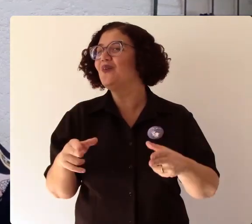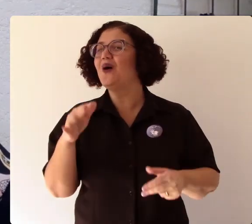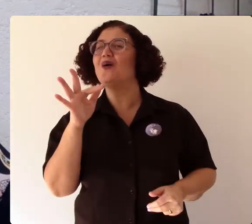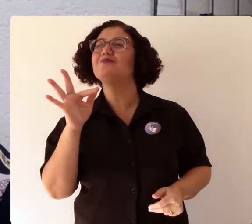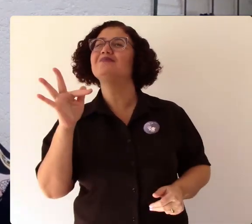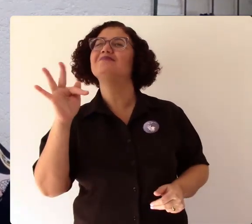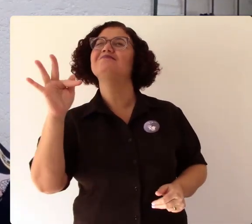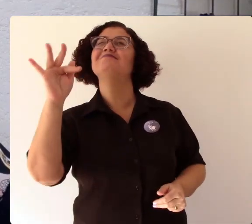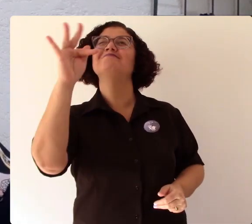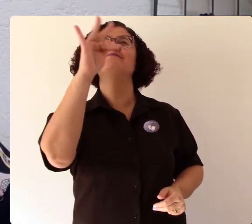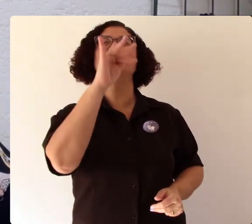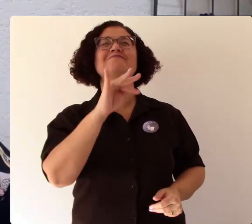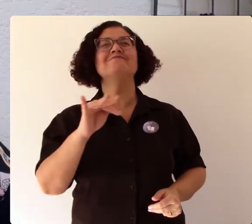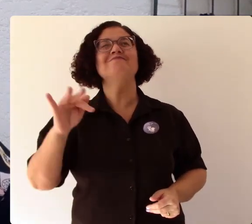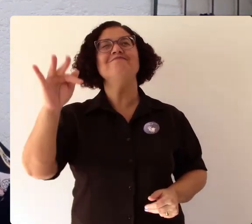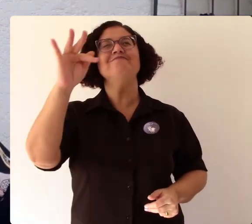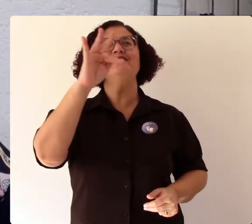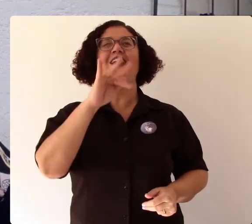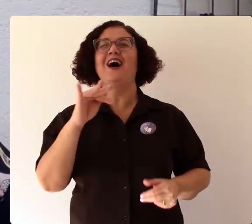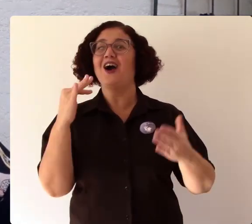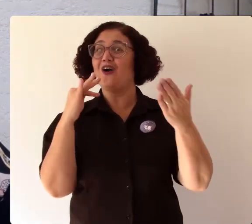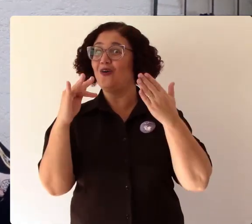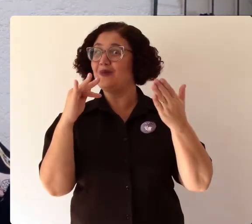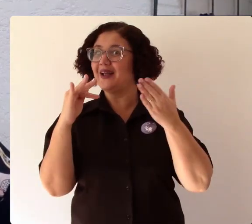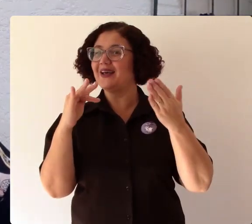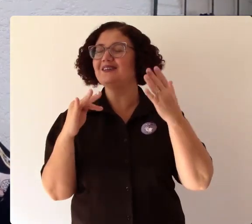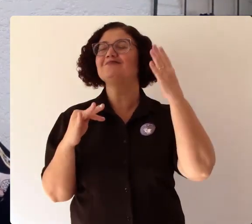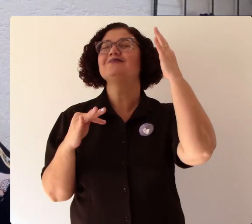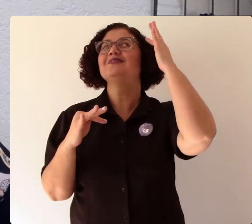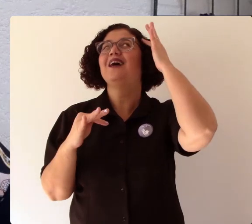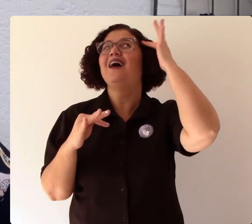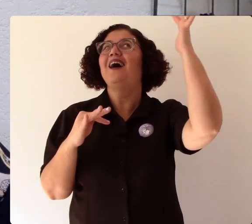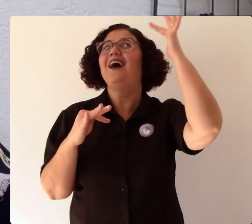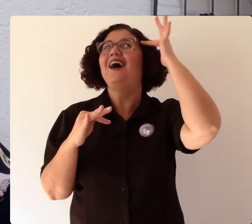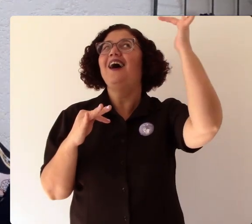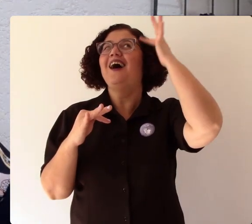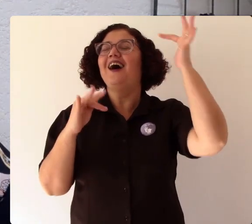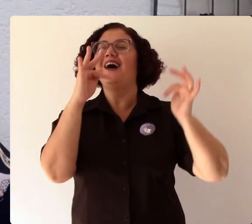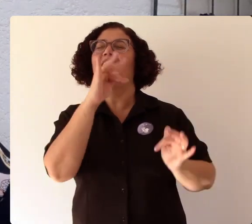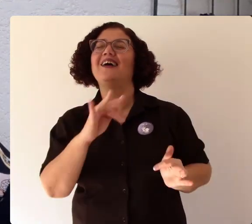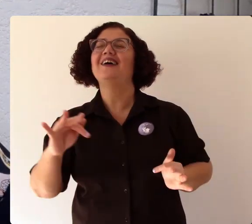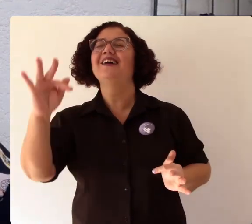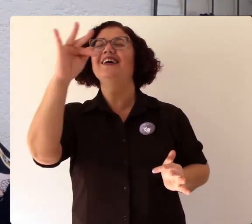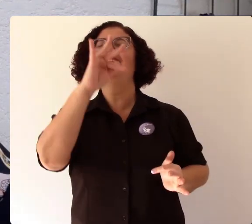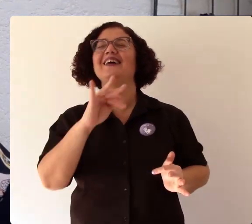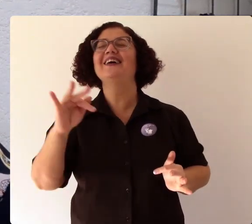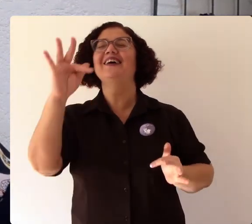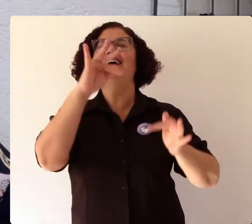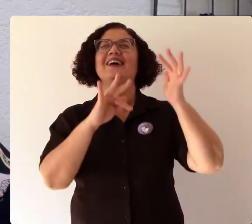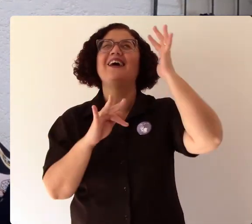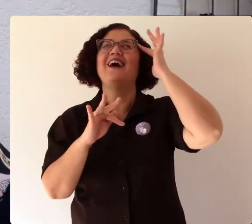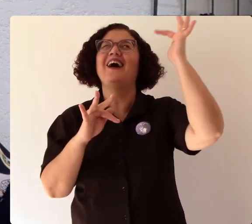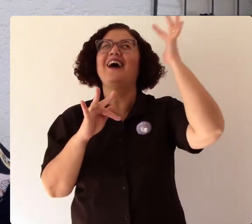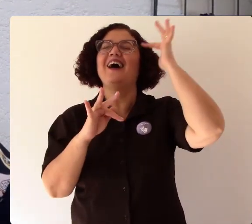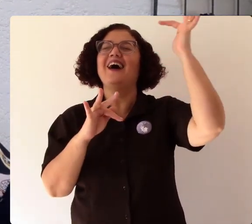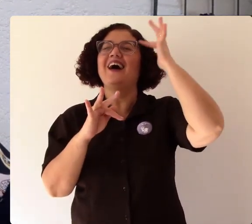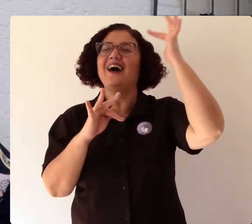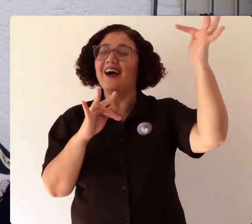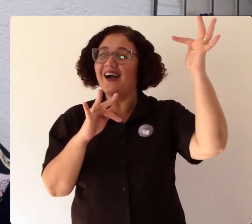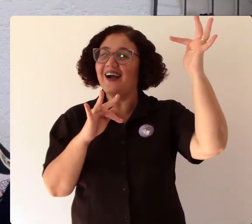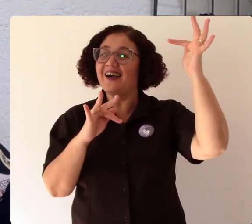metros do chão. Pra além do que ele diz, Arthur Bispo presenteia